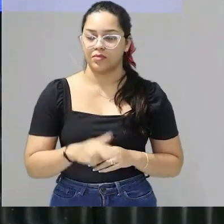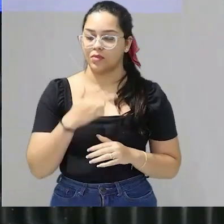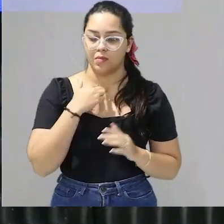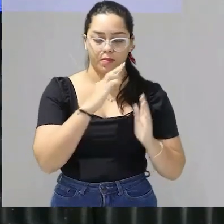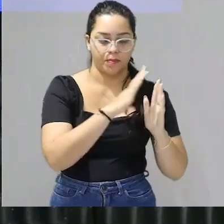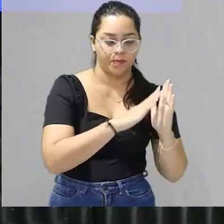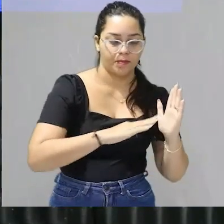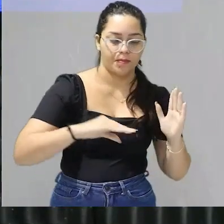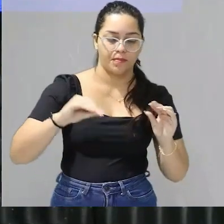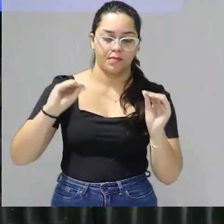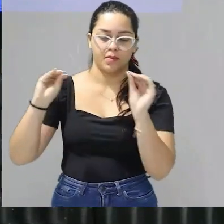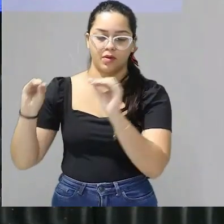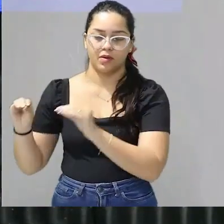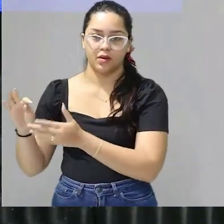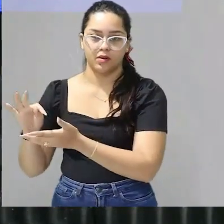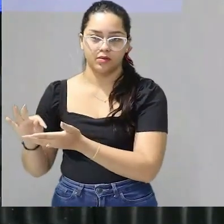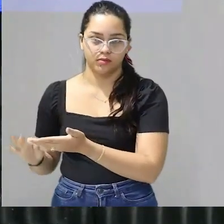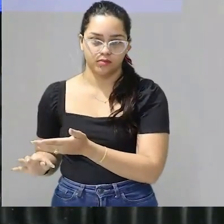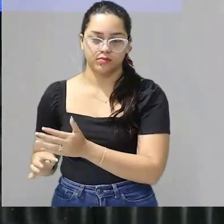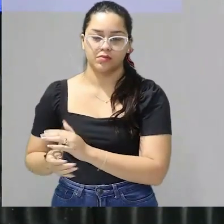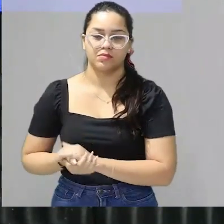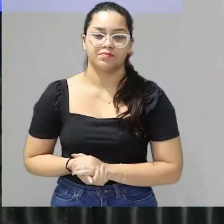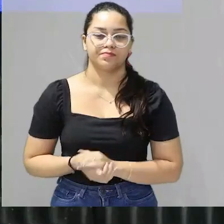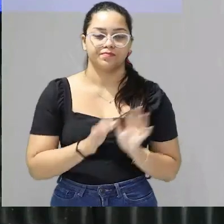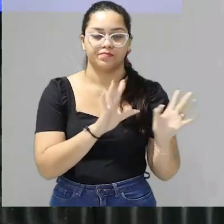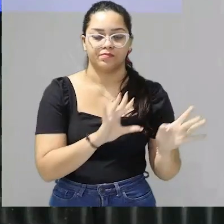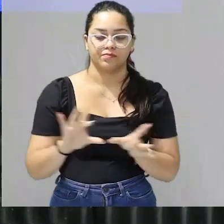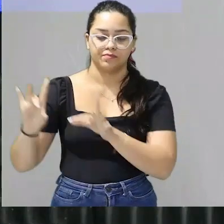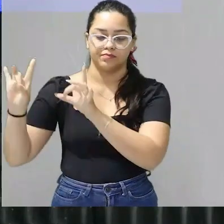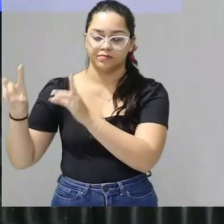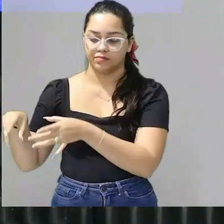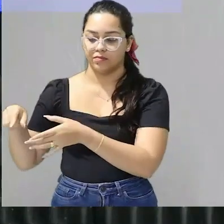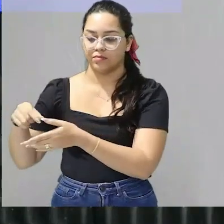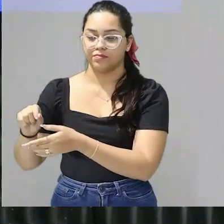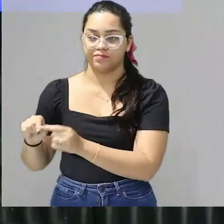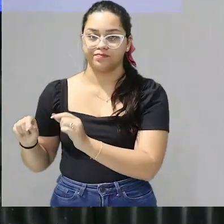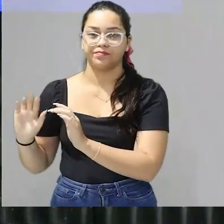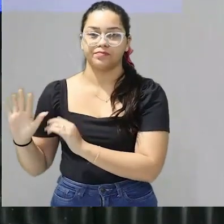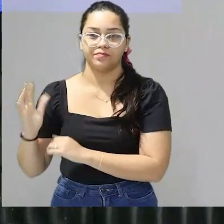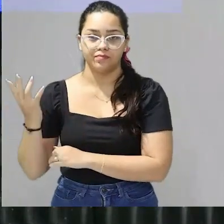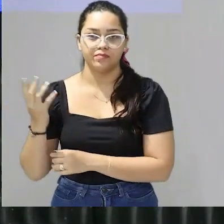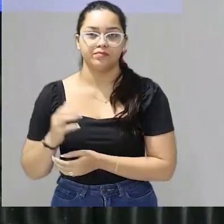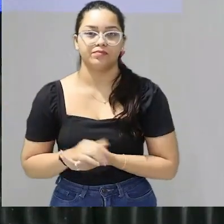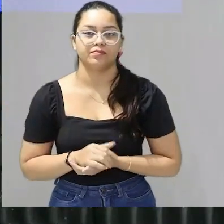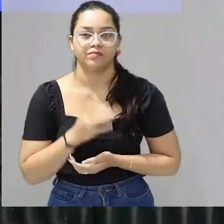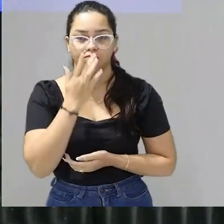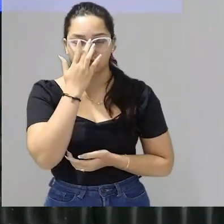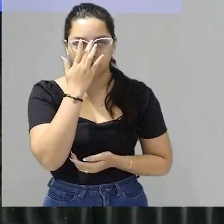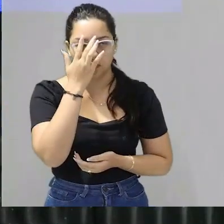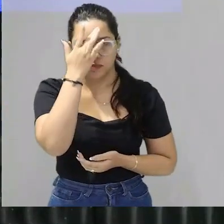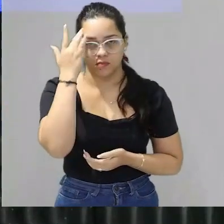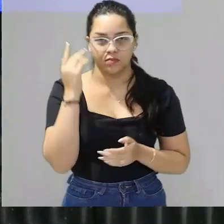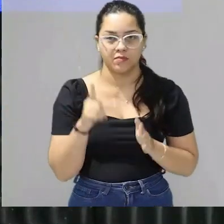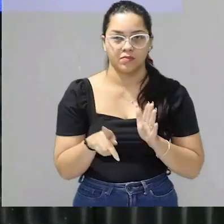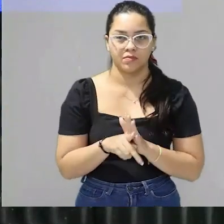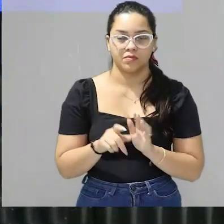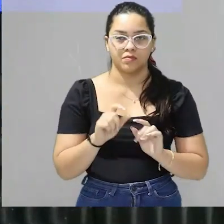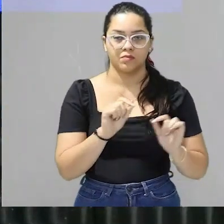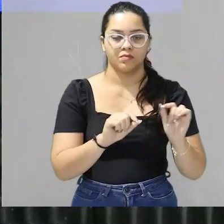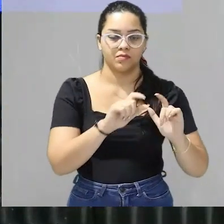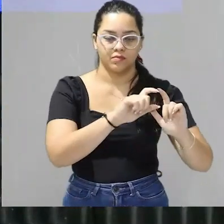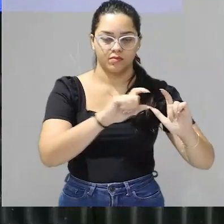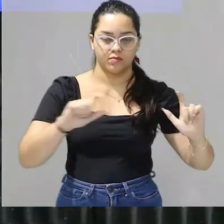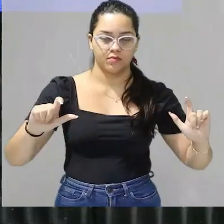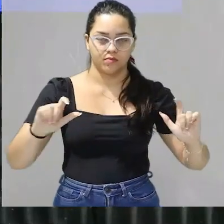trechos do texto motivador e colocar na redação de vocês que é o que mais acontece candidatos pegam parte